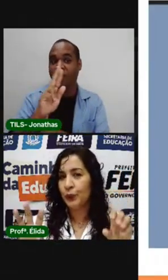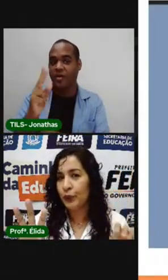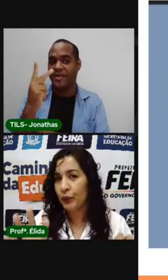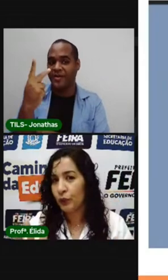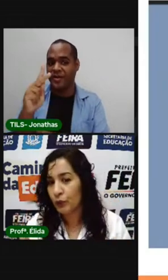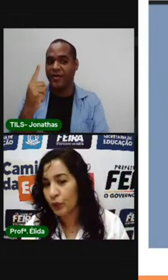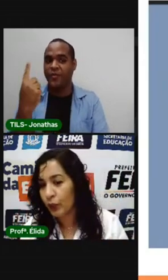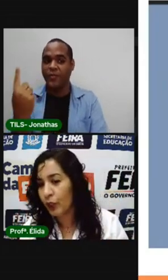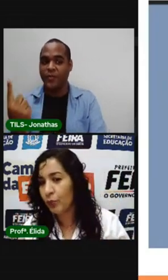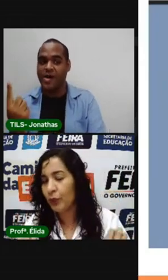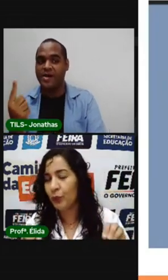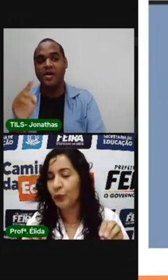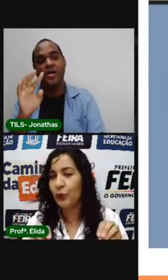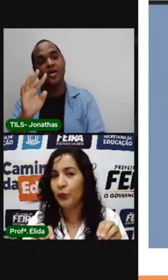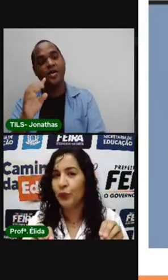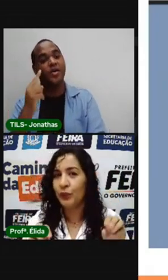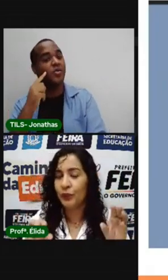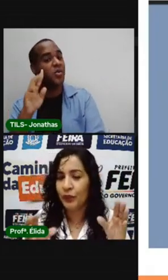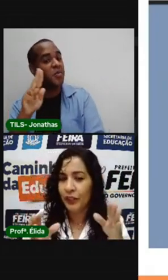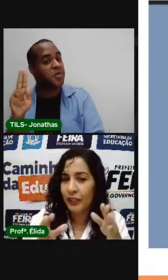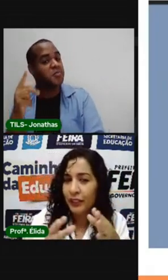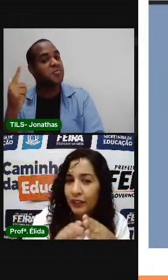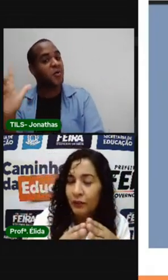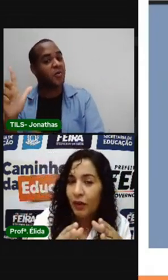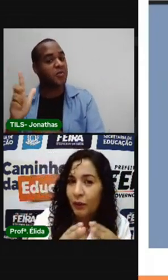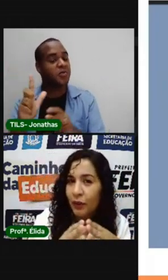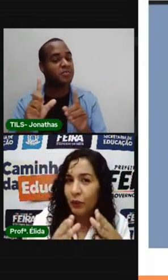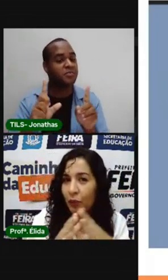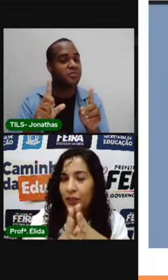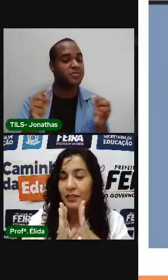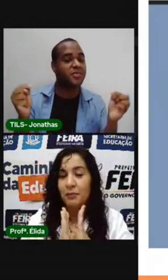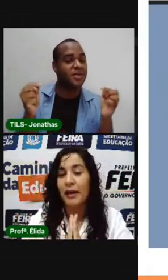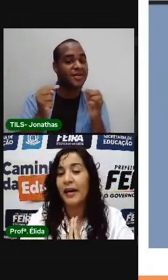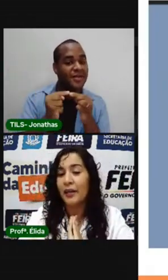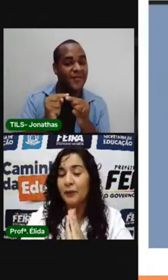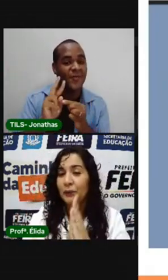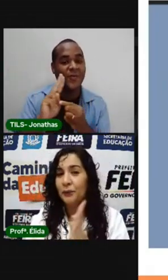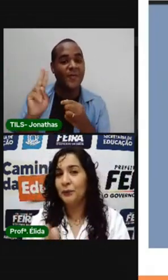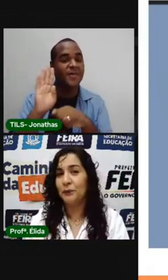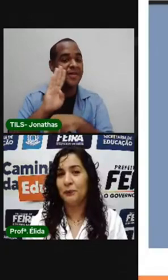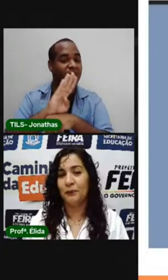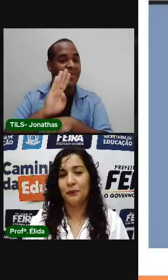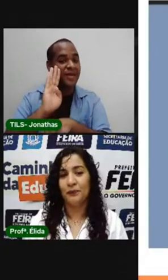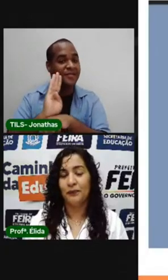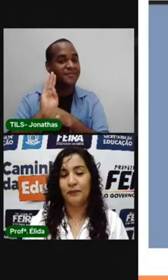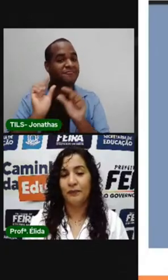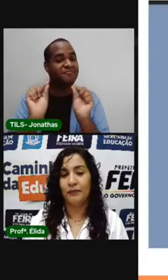um. O nome do outro. Qual é o nome desse bairro?